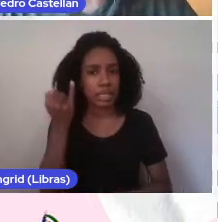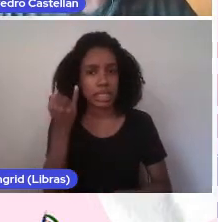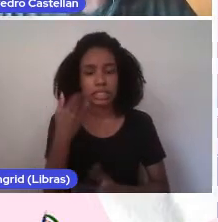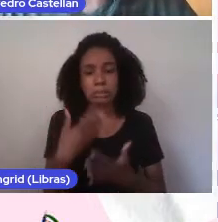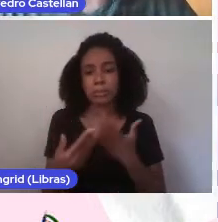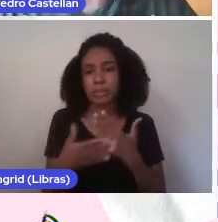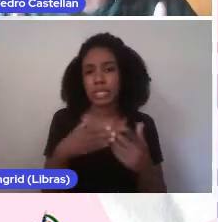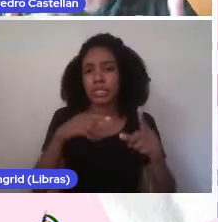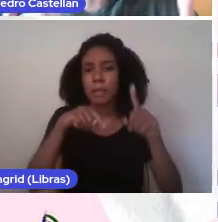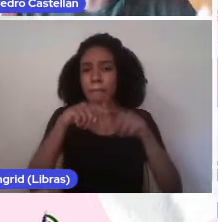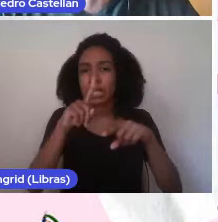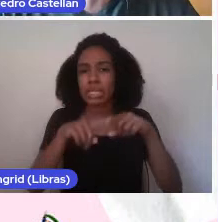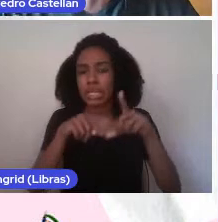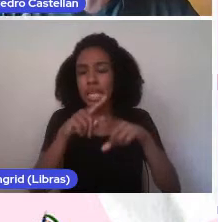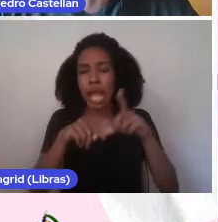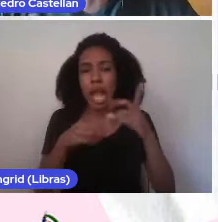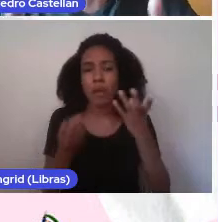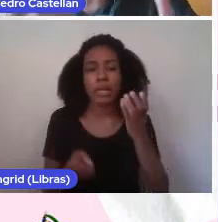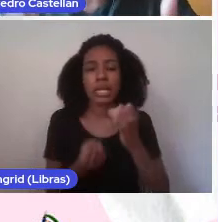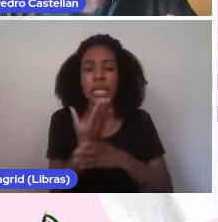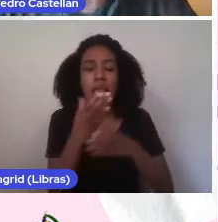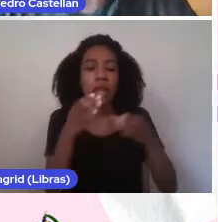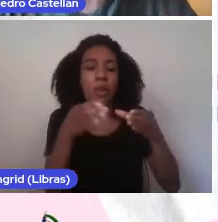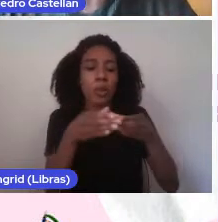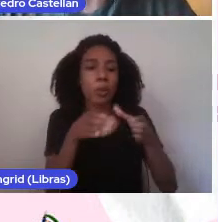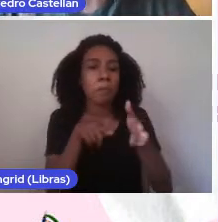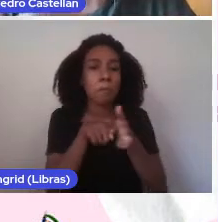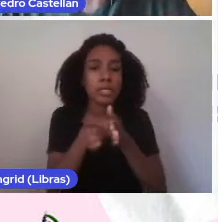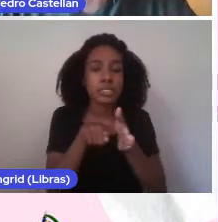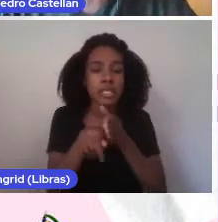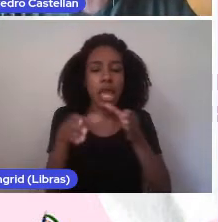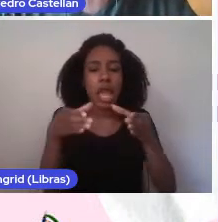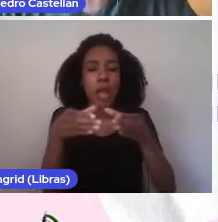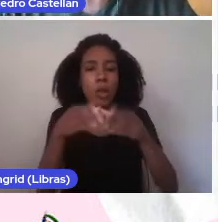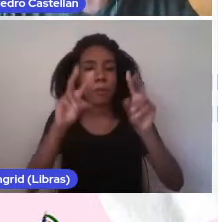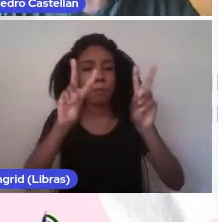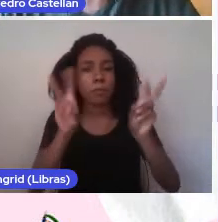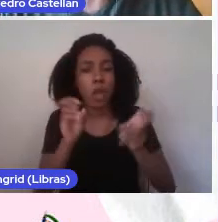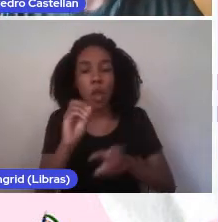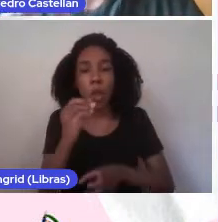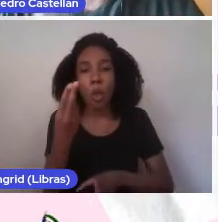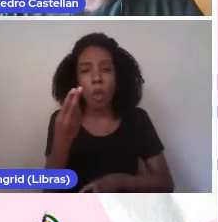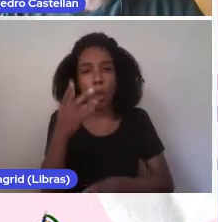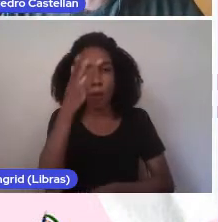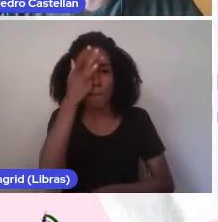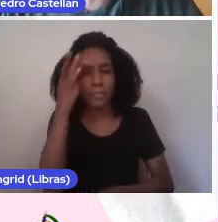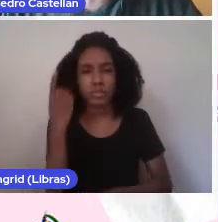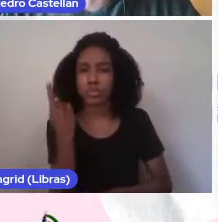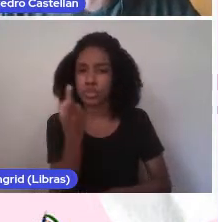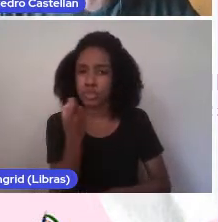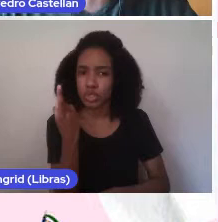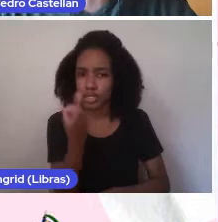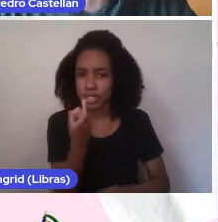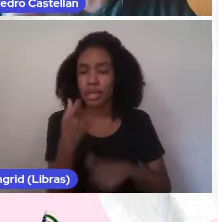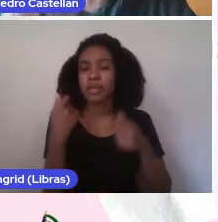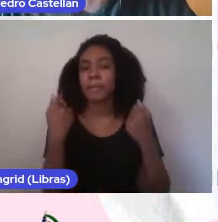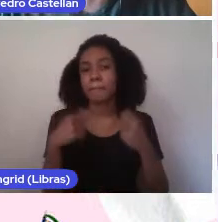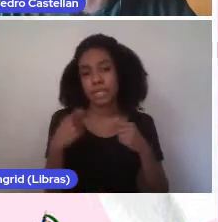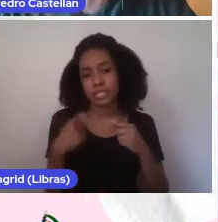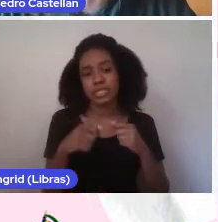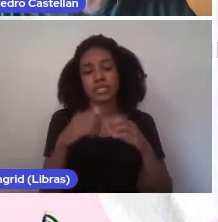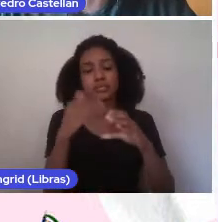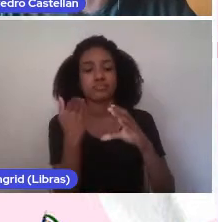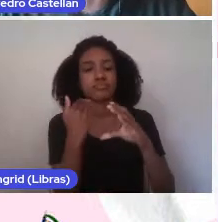material está sendo enviado por grupos de pesquisa, núcleos temáticos ou até individualmente, o mesmo deve vir acompanhado